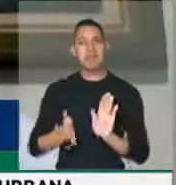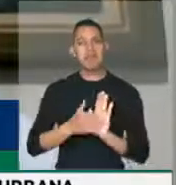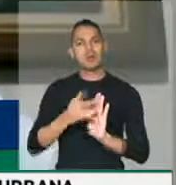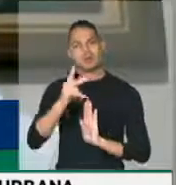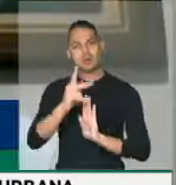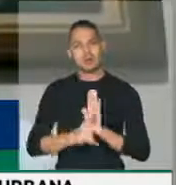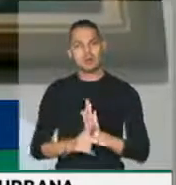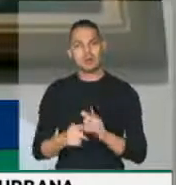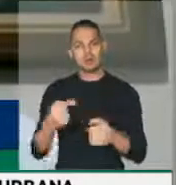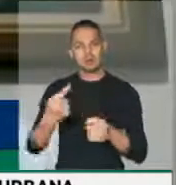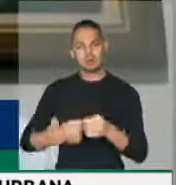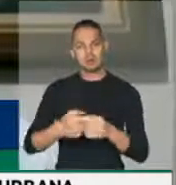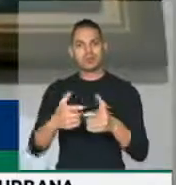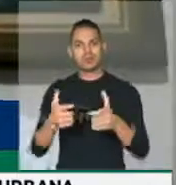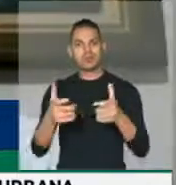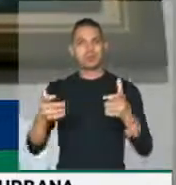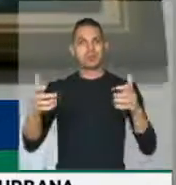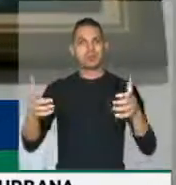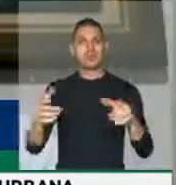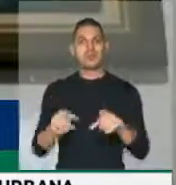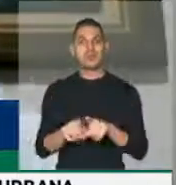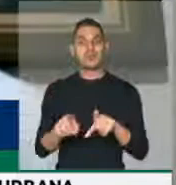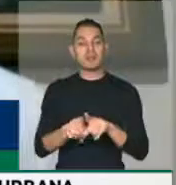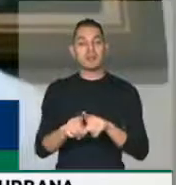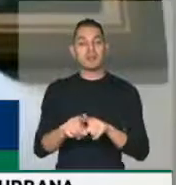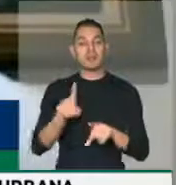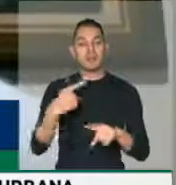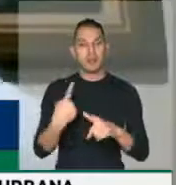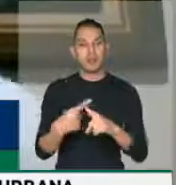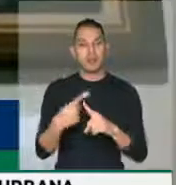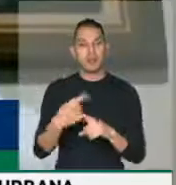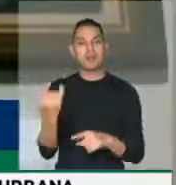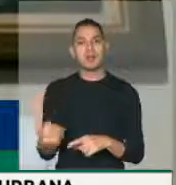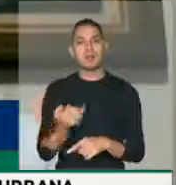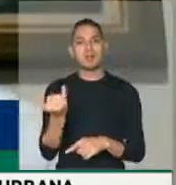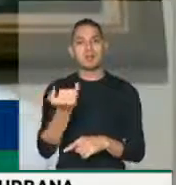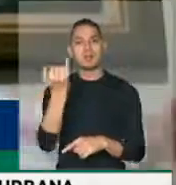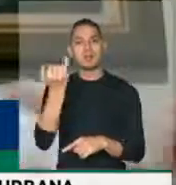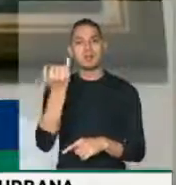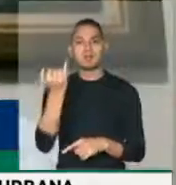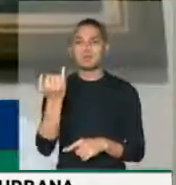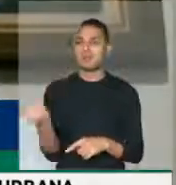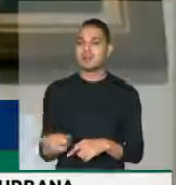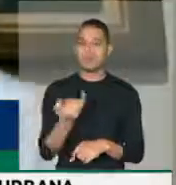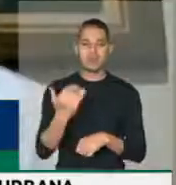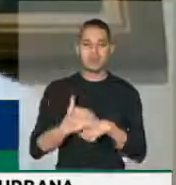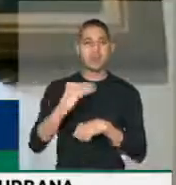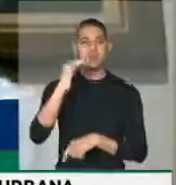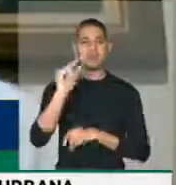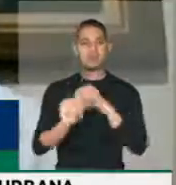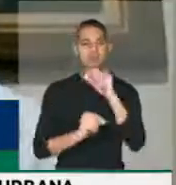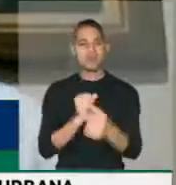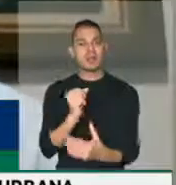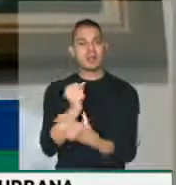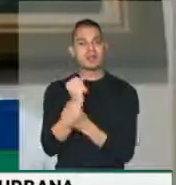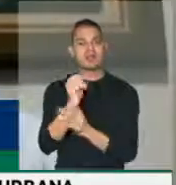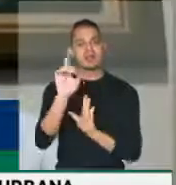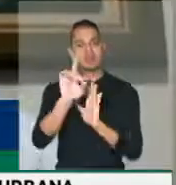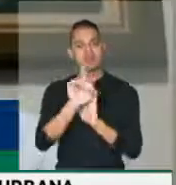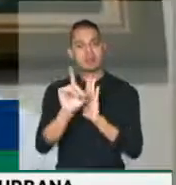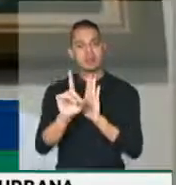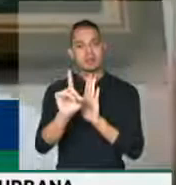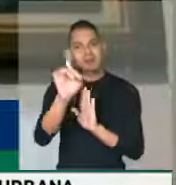grandes cidades, mas também pela relevância, porque não há nada mais importante do que a garantia do direito de